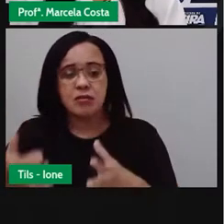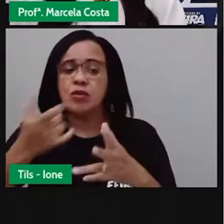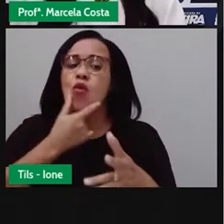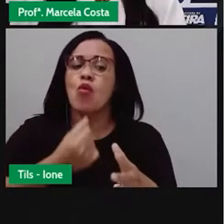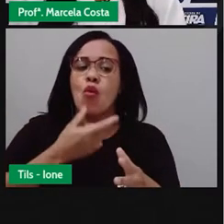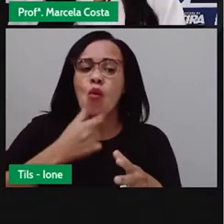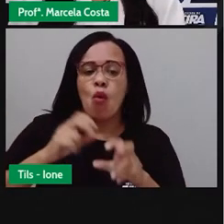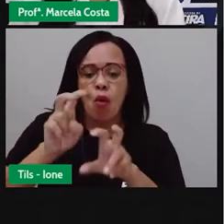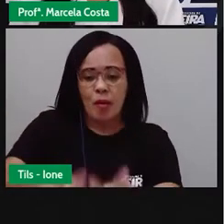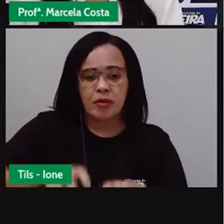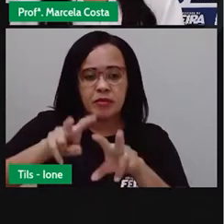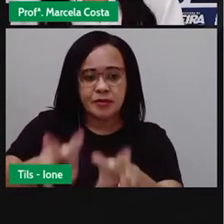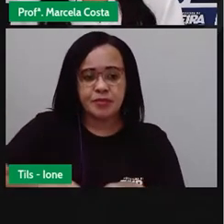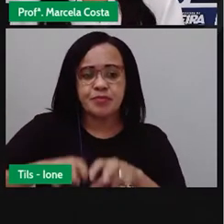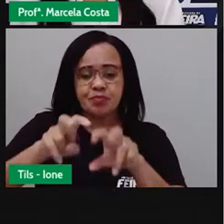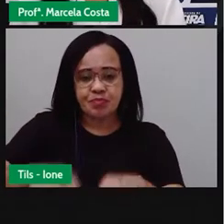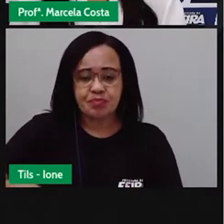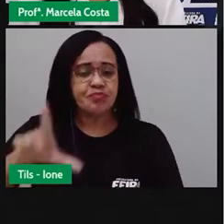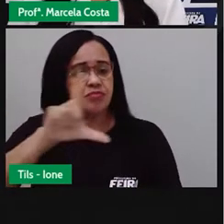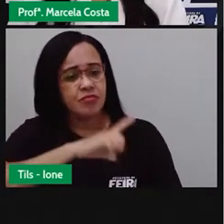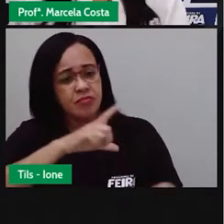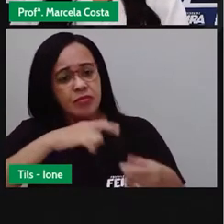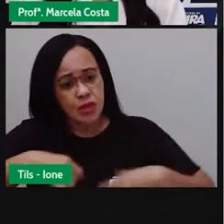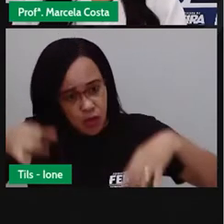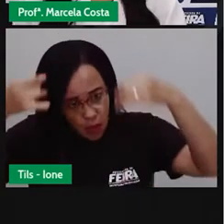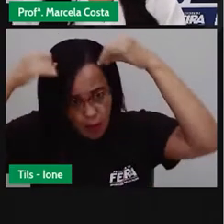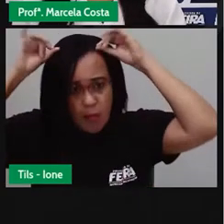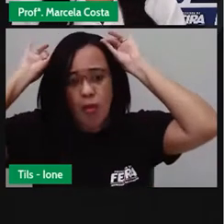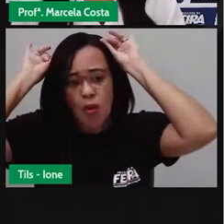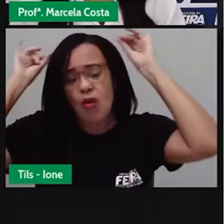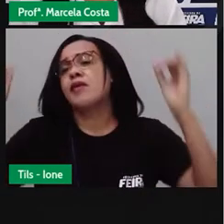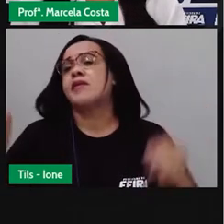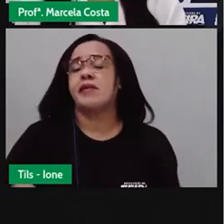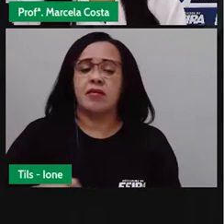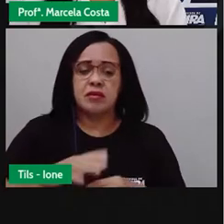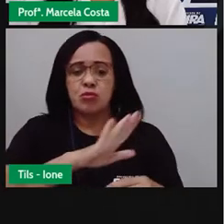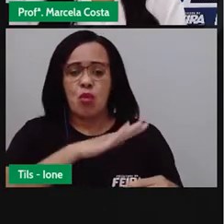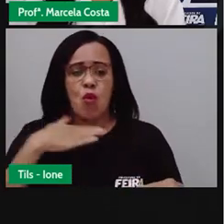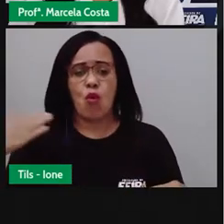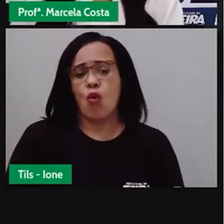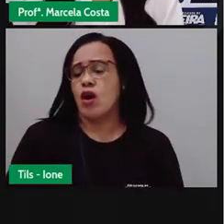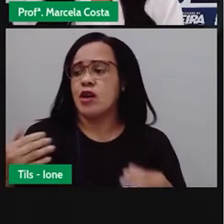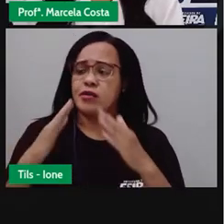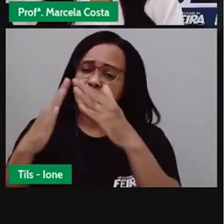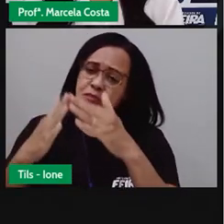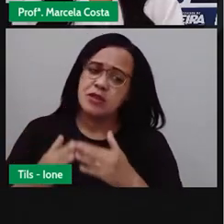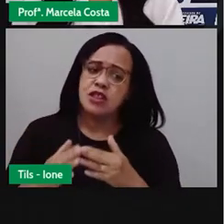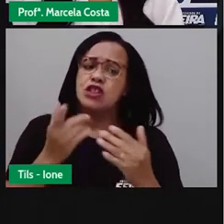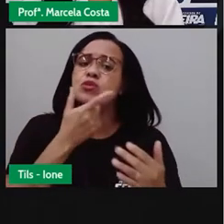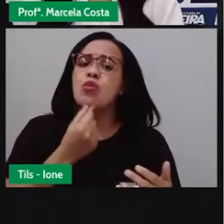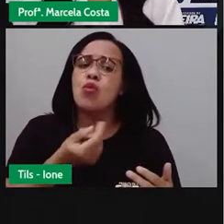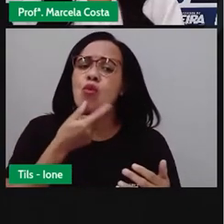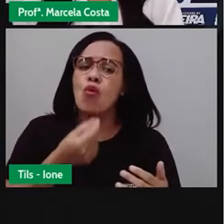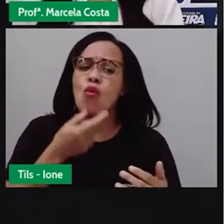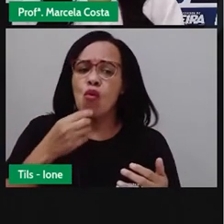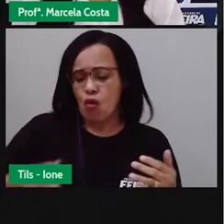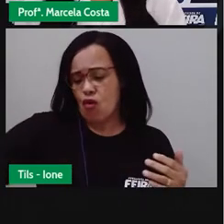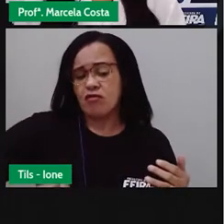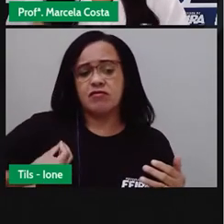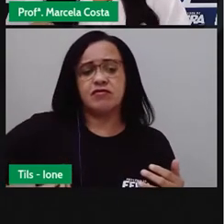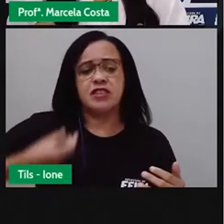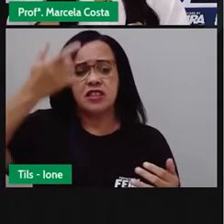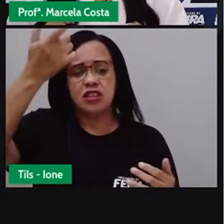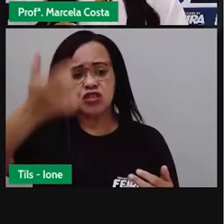boi muito querido e que morreu. E aí, ele foi visitar um pajé para trazer esse boi à vida novamente.